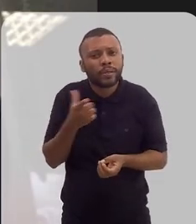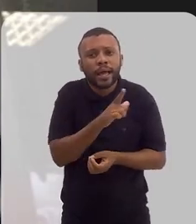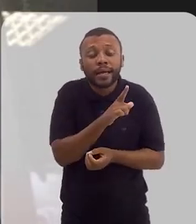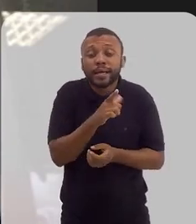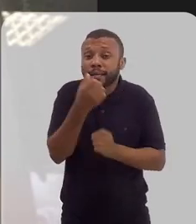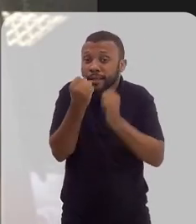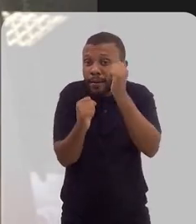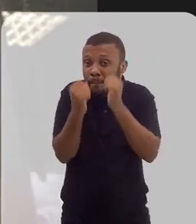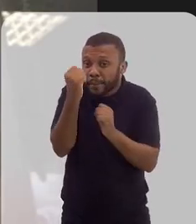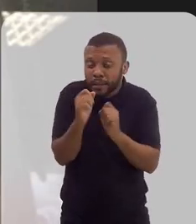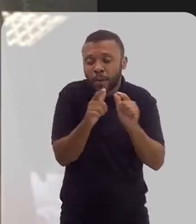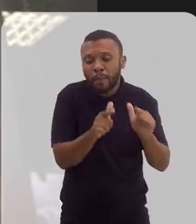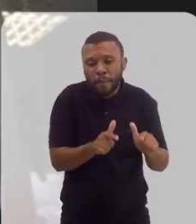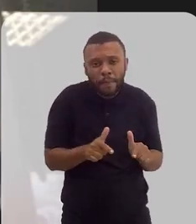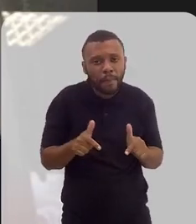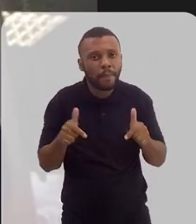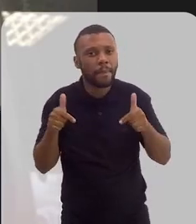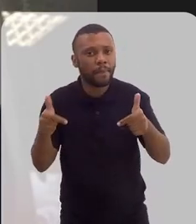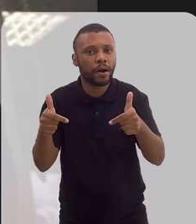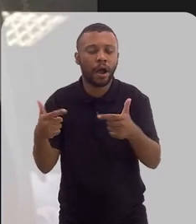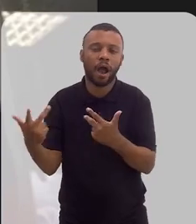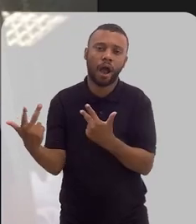com que a empresa faça isso, e, ao mesmo tempo,